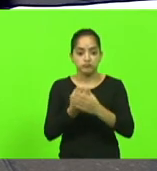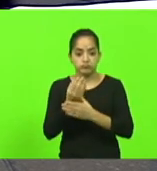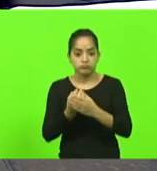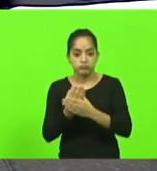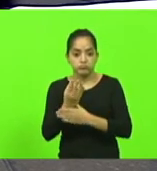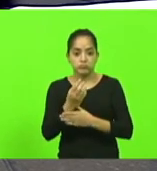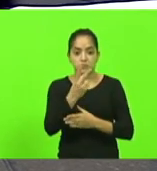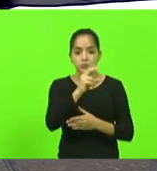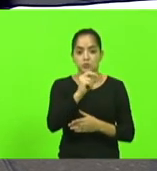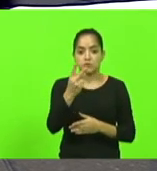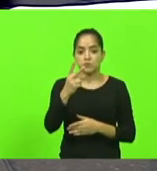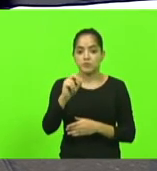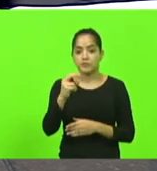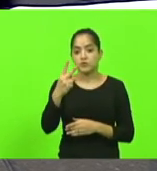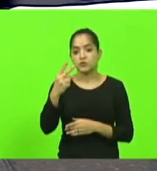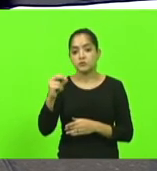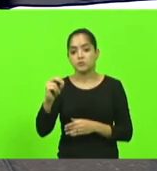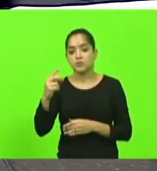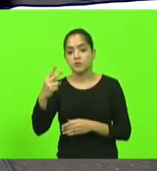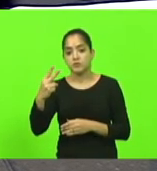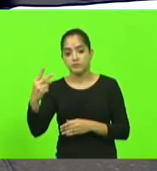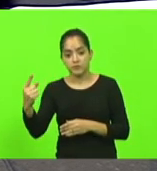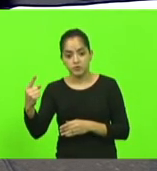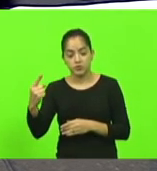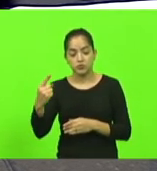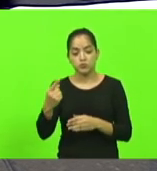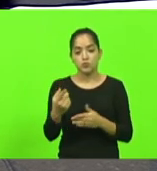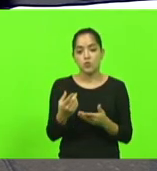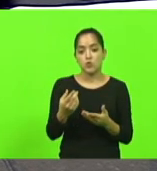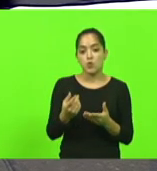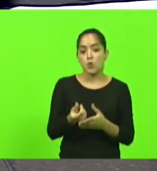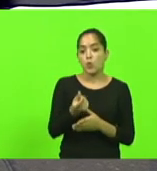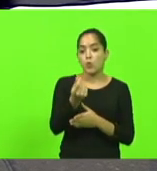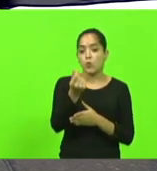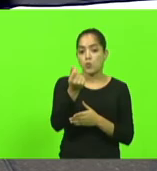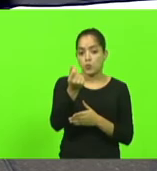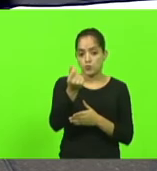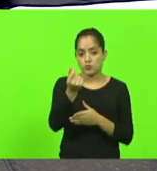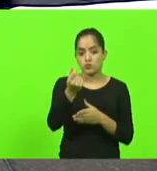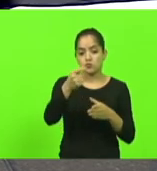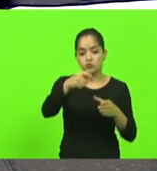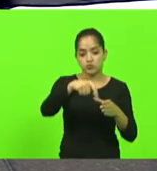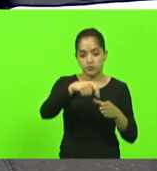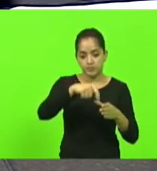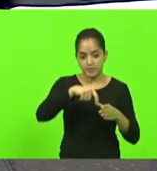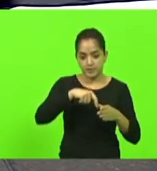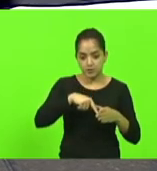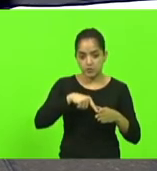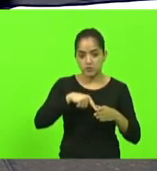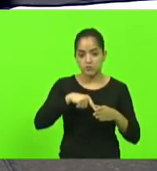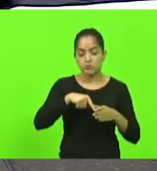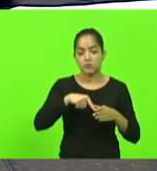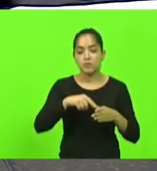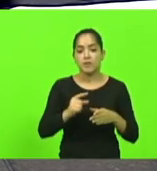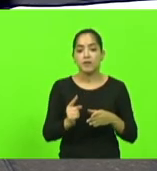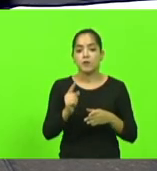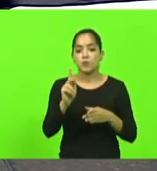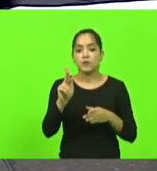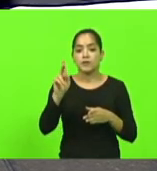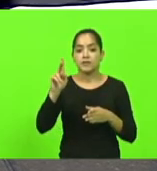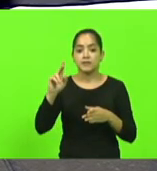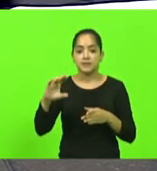o custo de plantio para um hectare de milho com